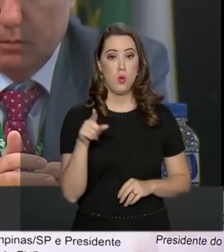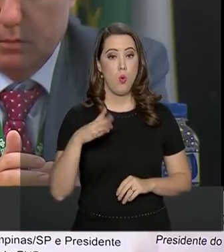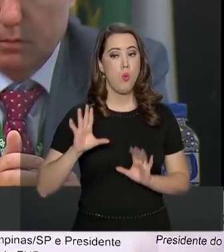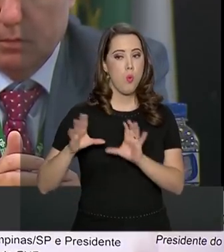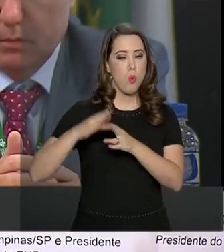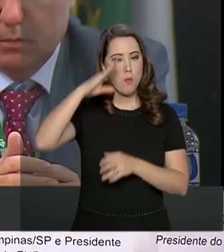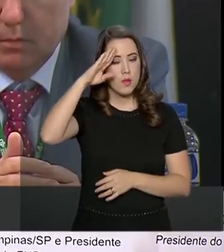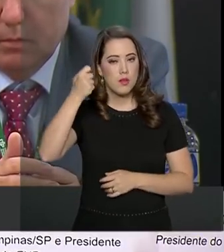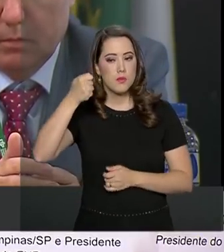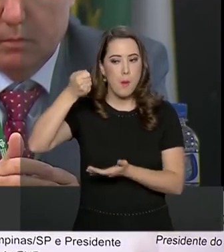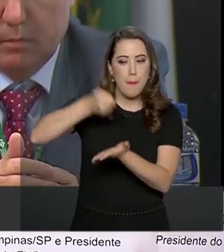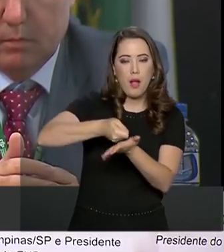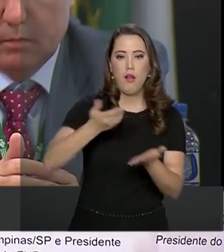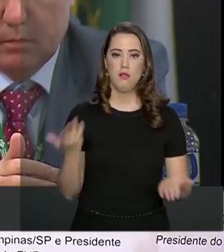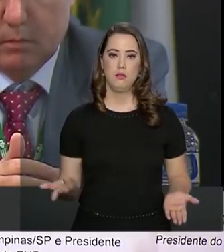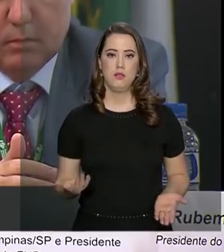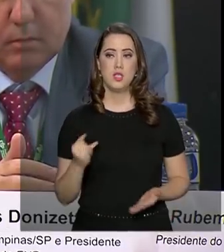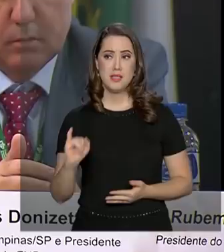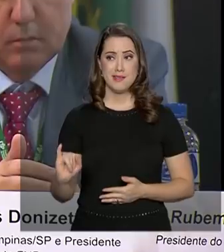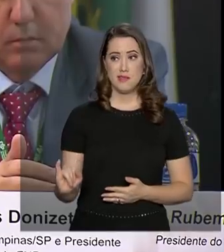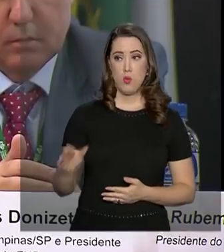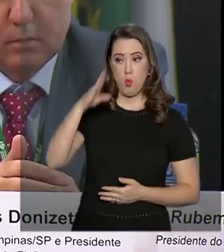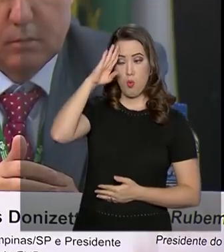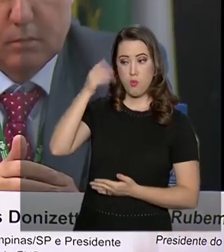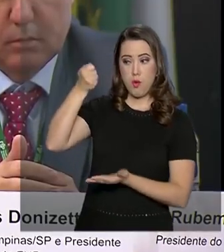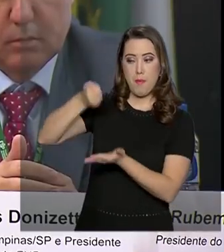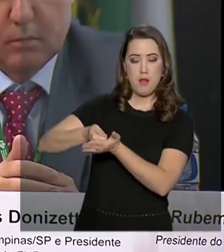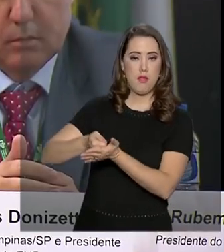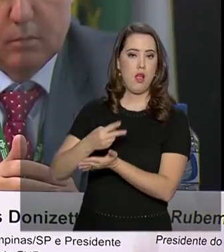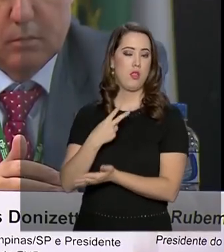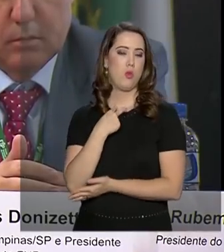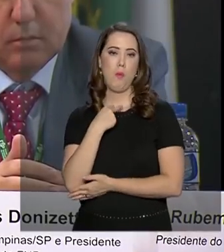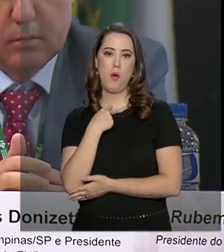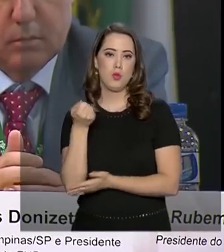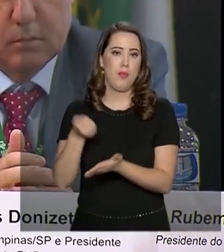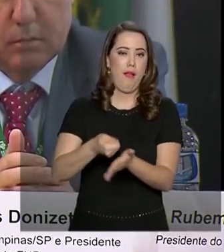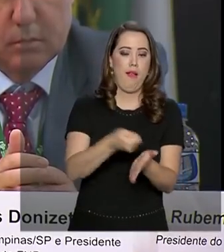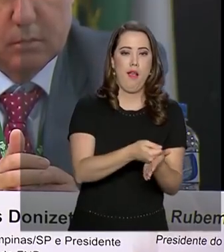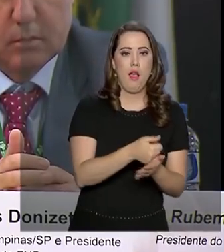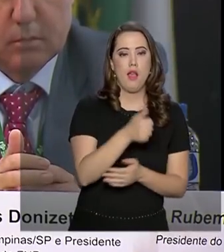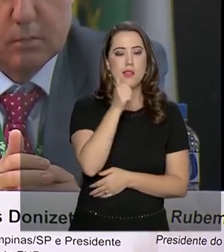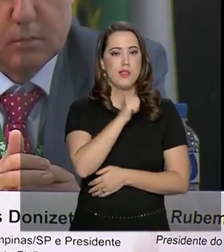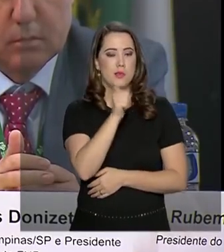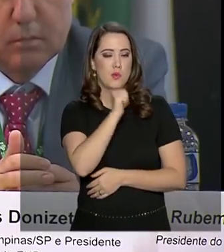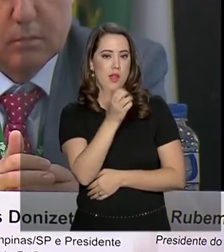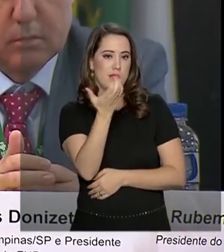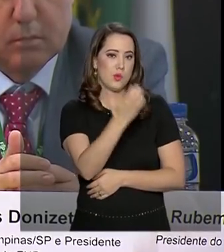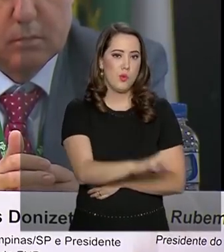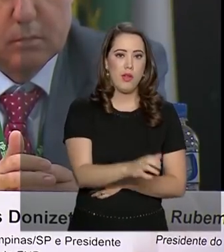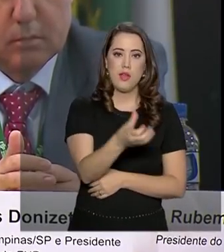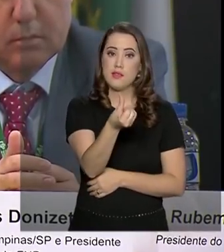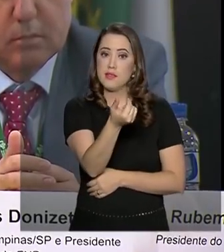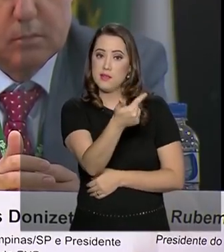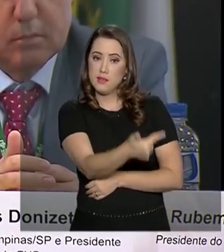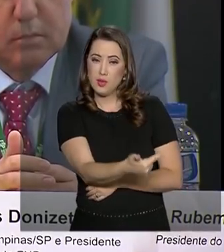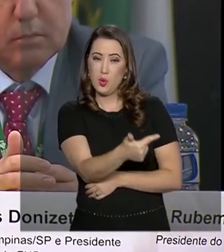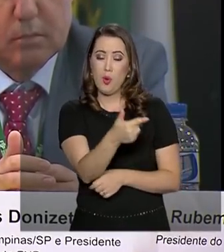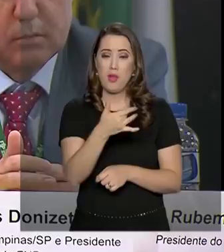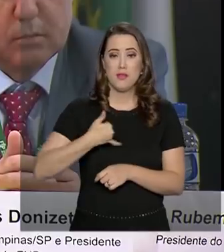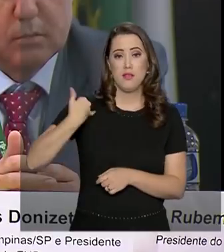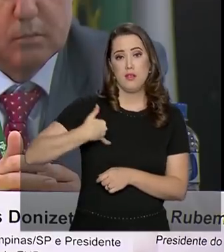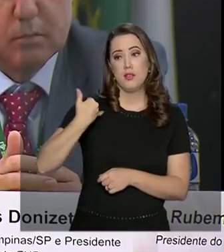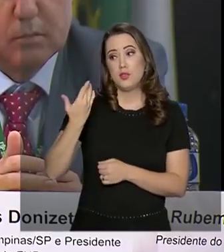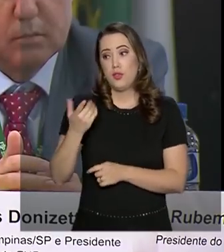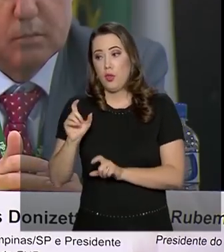Se os militares não podem contribuir e as mulheres também não querem se aposentar aos 62 anos, então é o